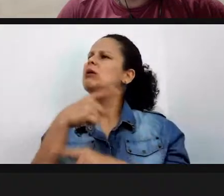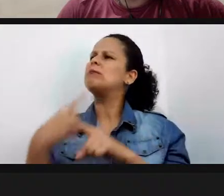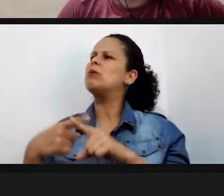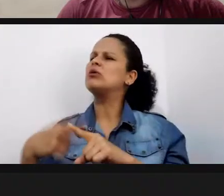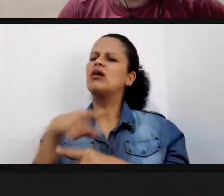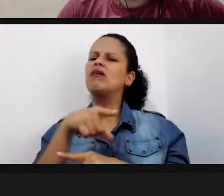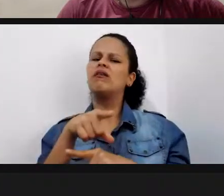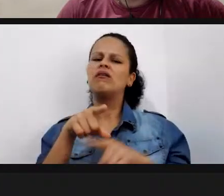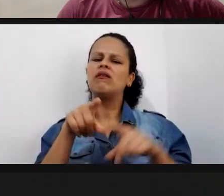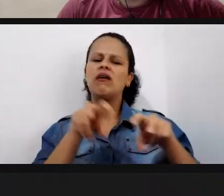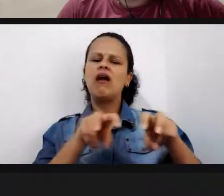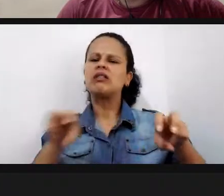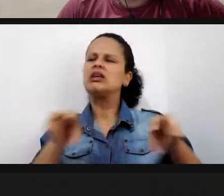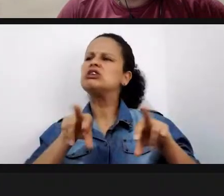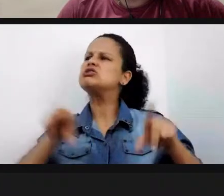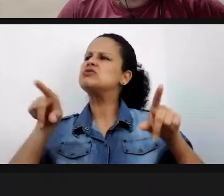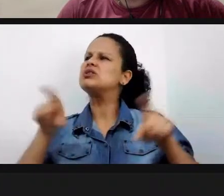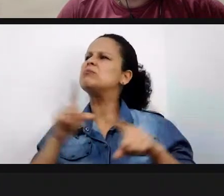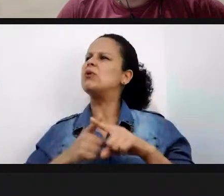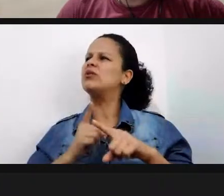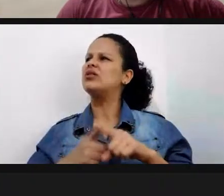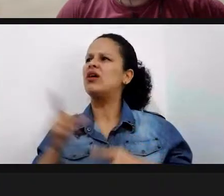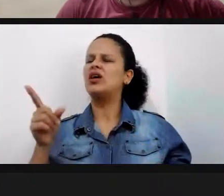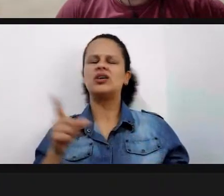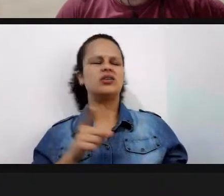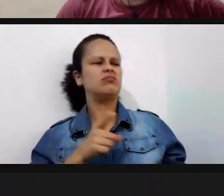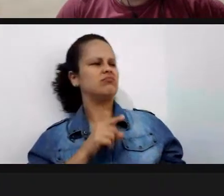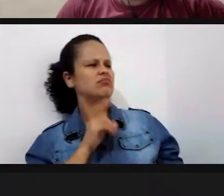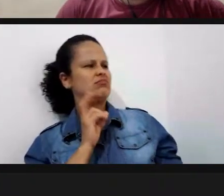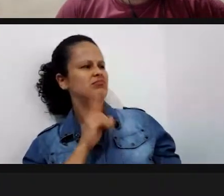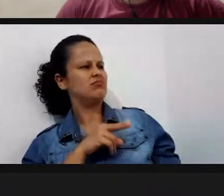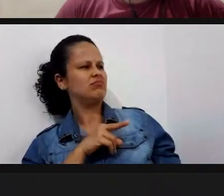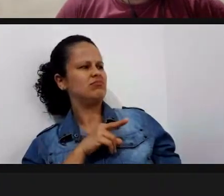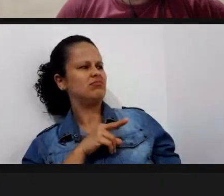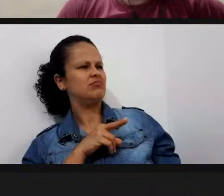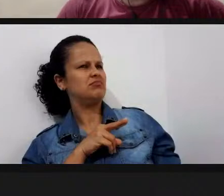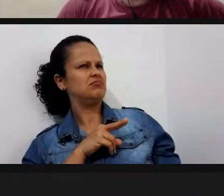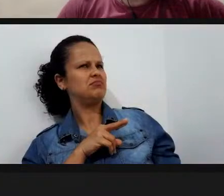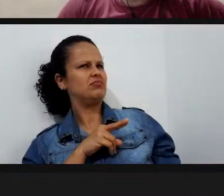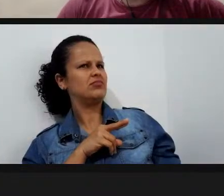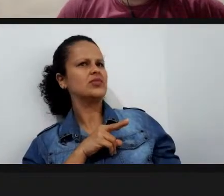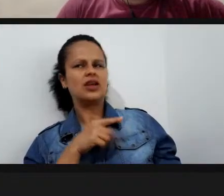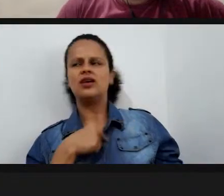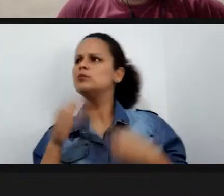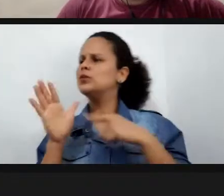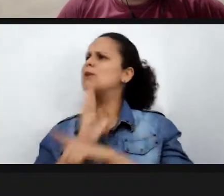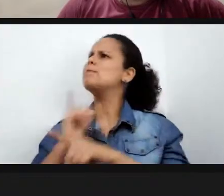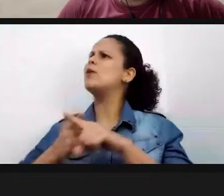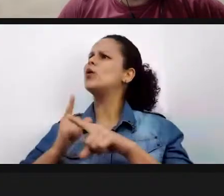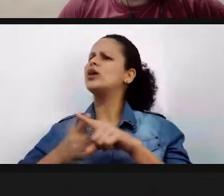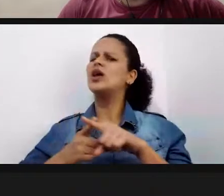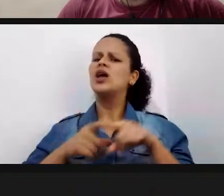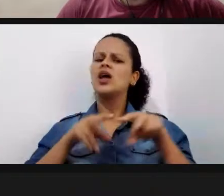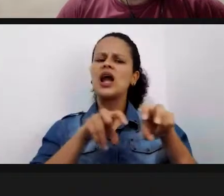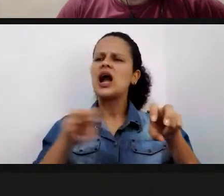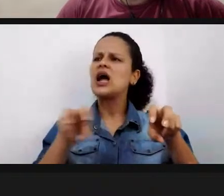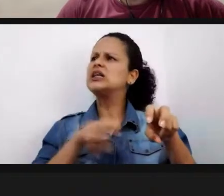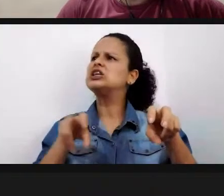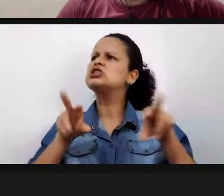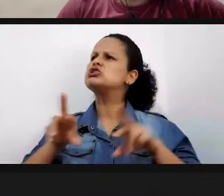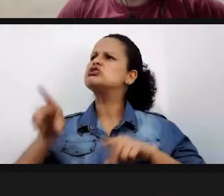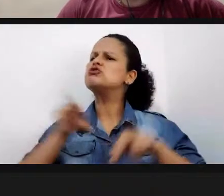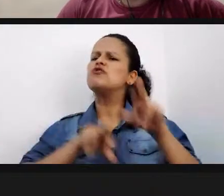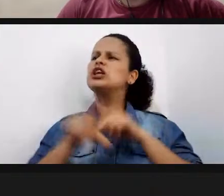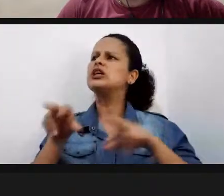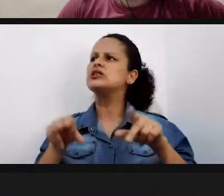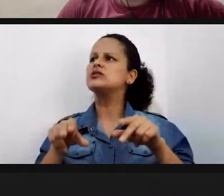assim de que tipo de pergunta é essa e aí eu reforcei por que que as cadeiras são diferentes e aí ele respondeu porque as pessoas